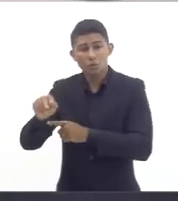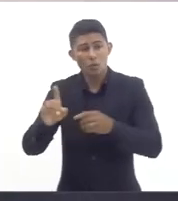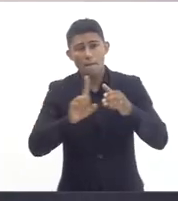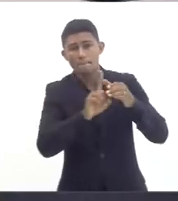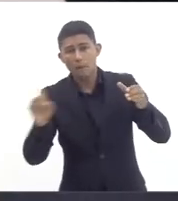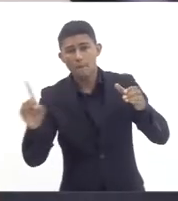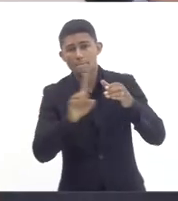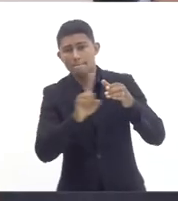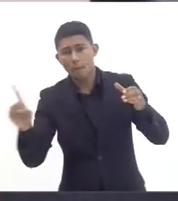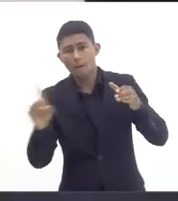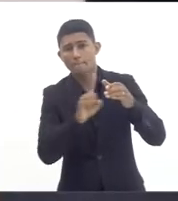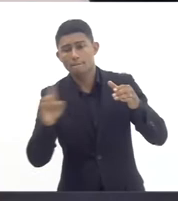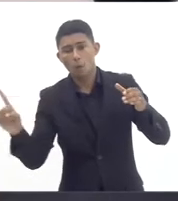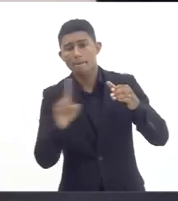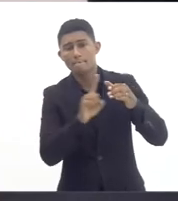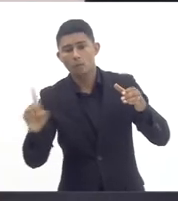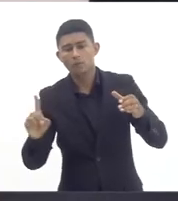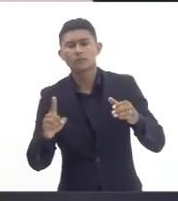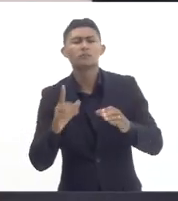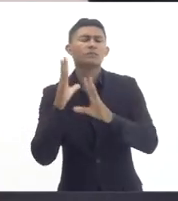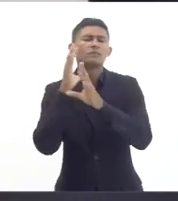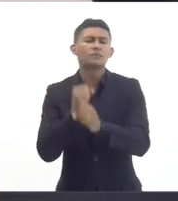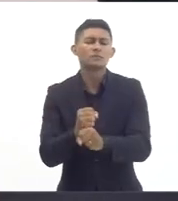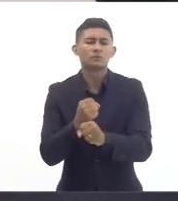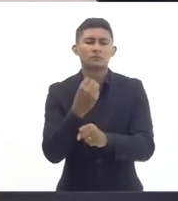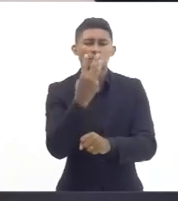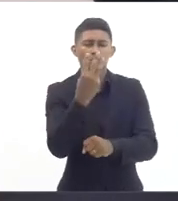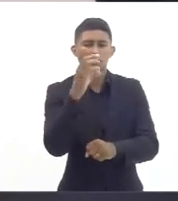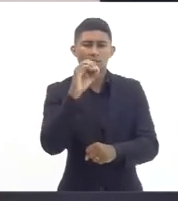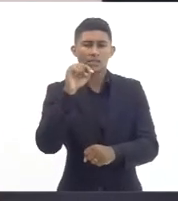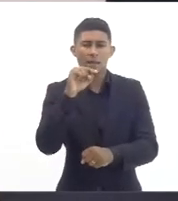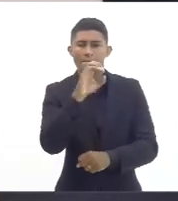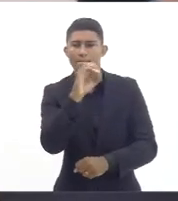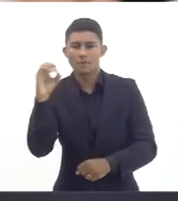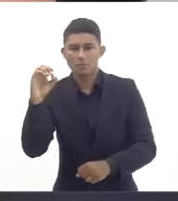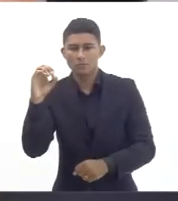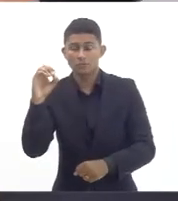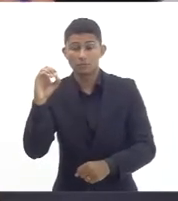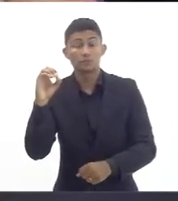e nessa época nós tínhamos 87 mil